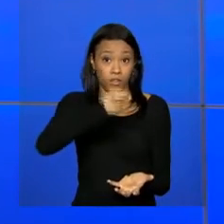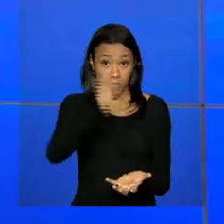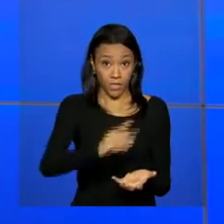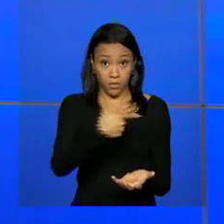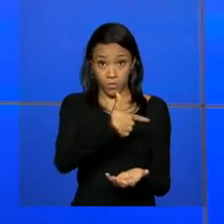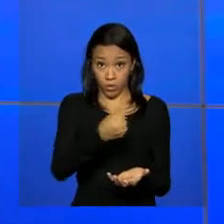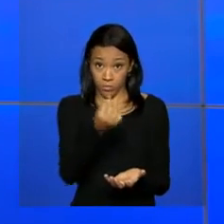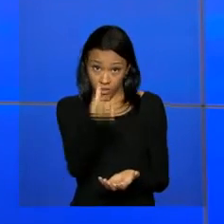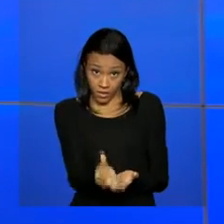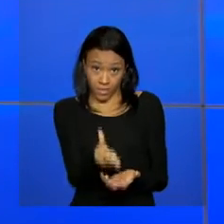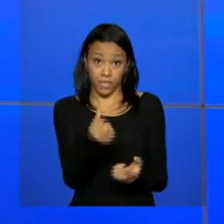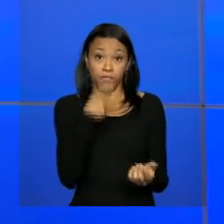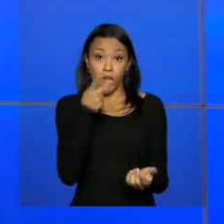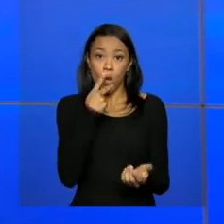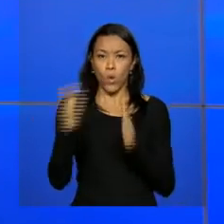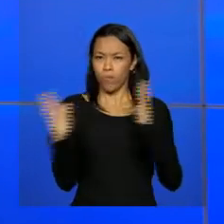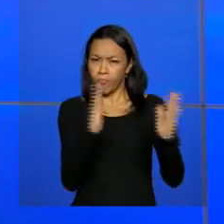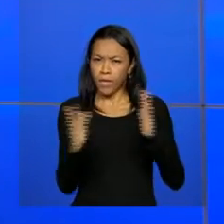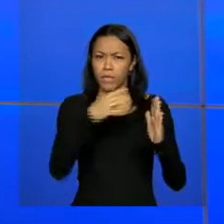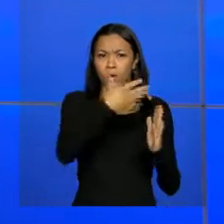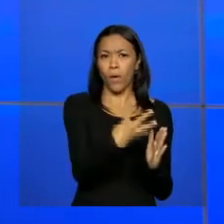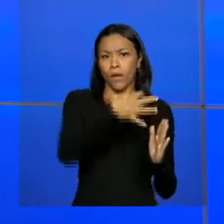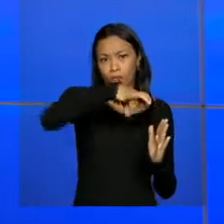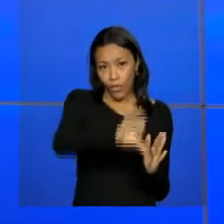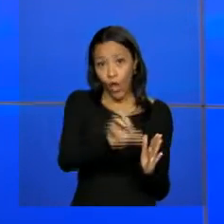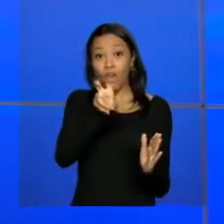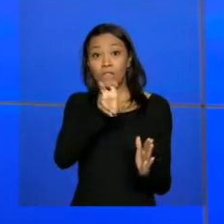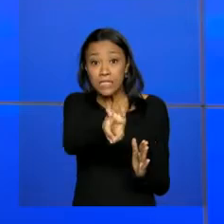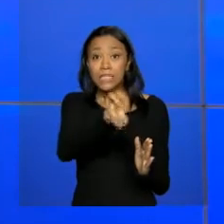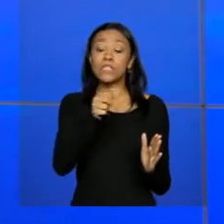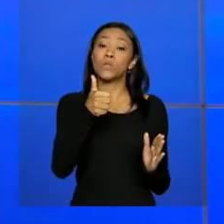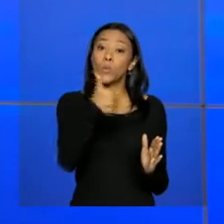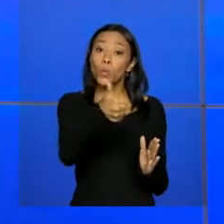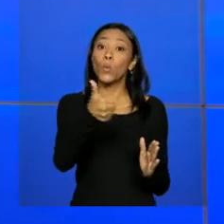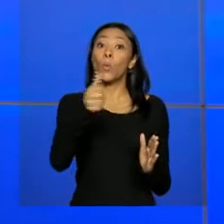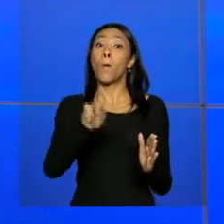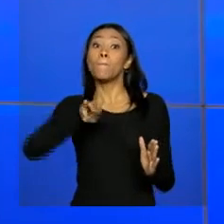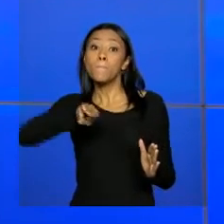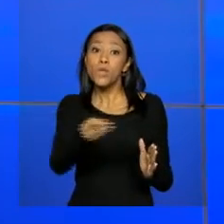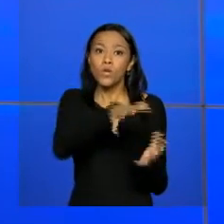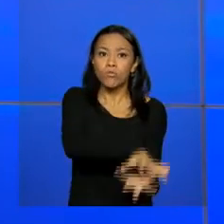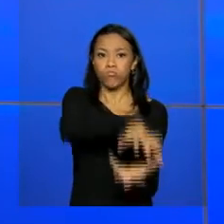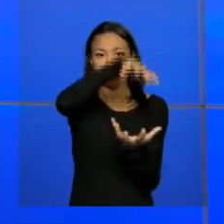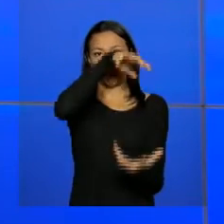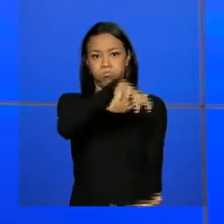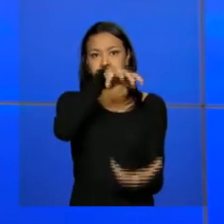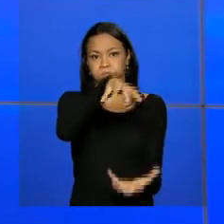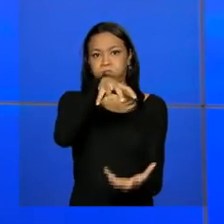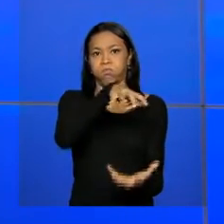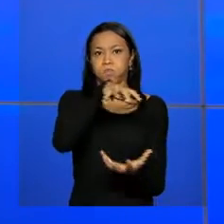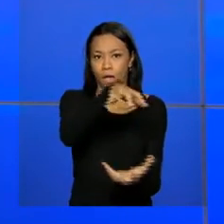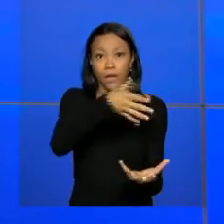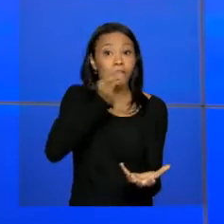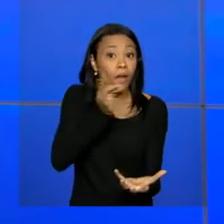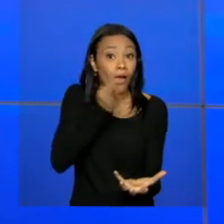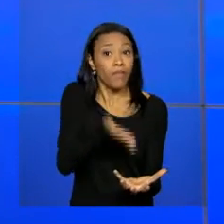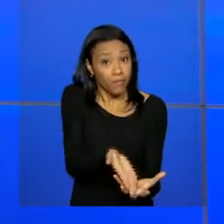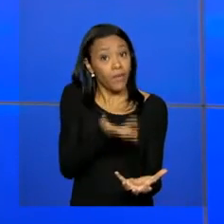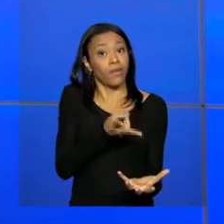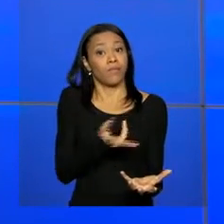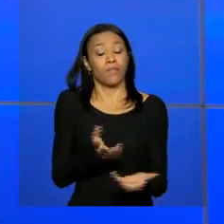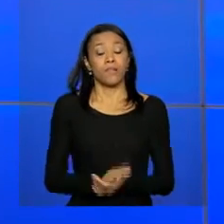2016. A safra deverá ser entre 49 e 51 milhões de sacas de 60 quilos de café